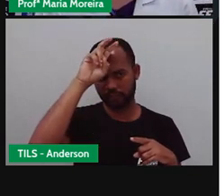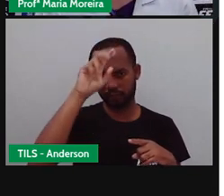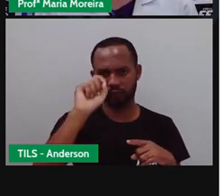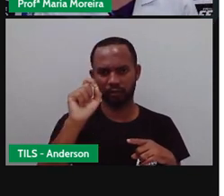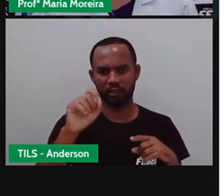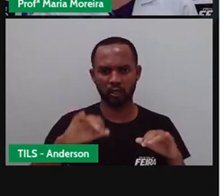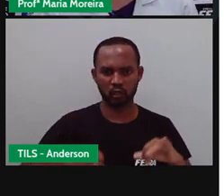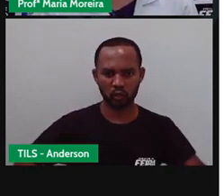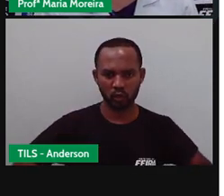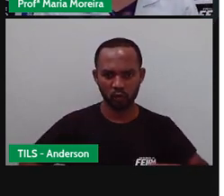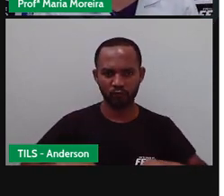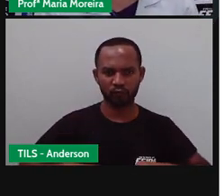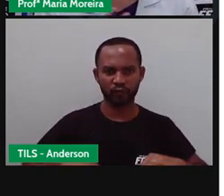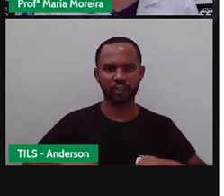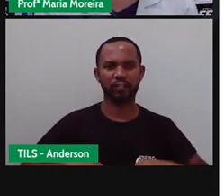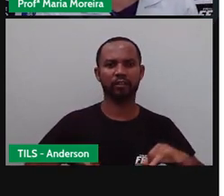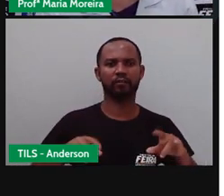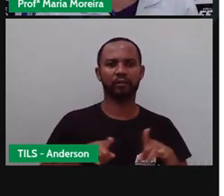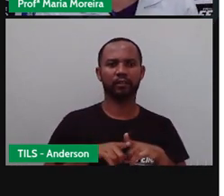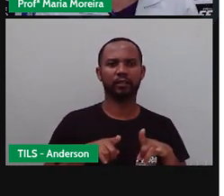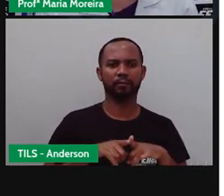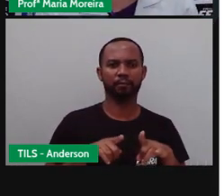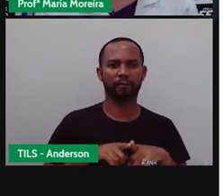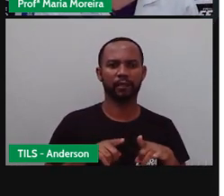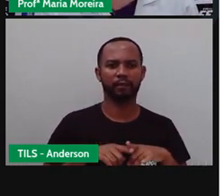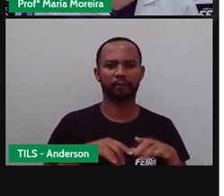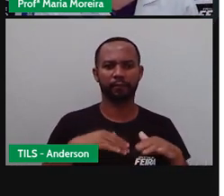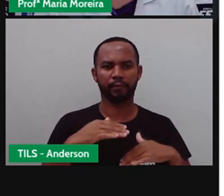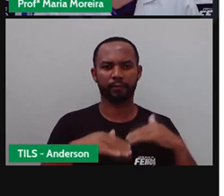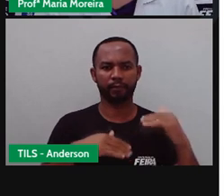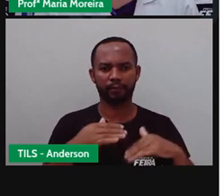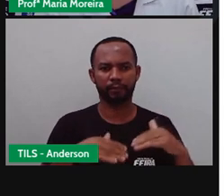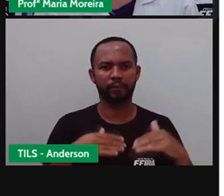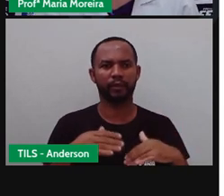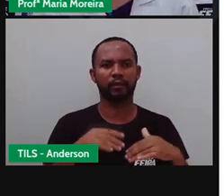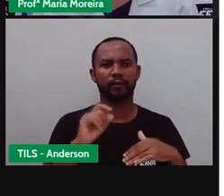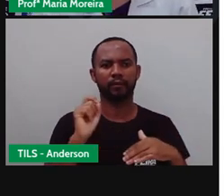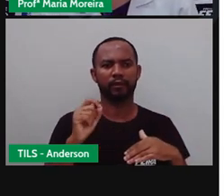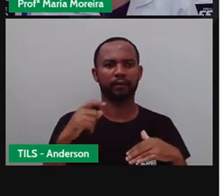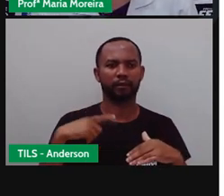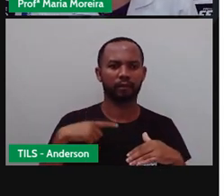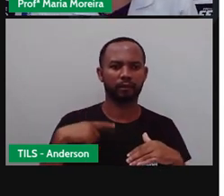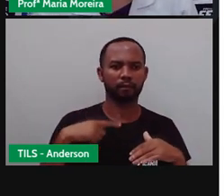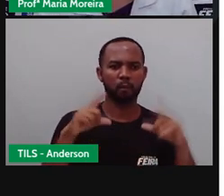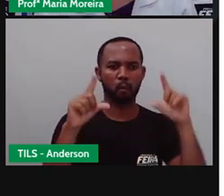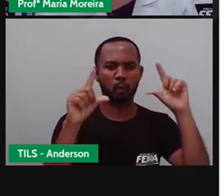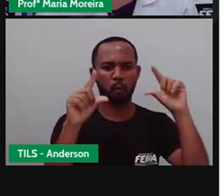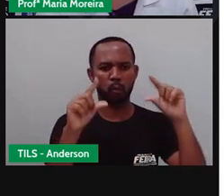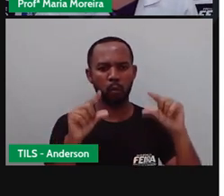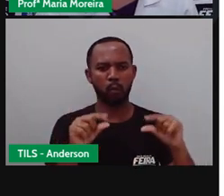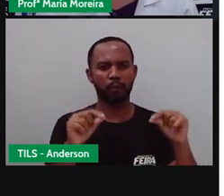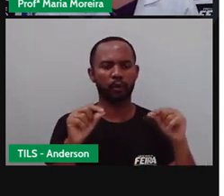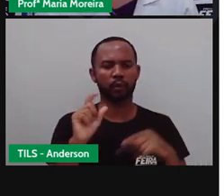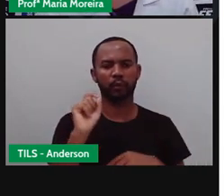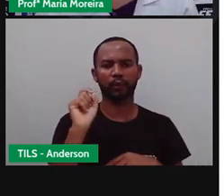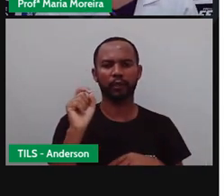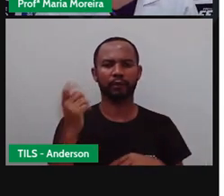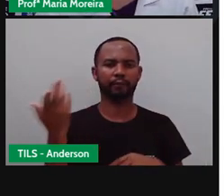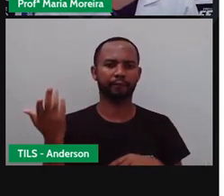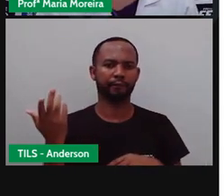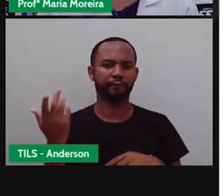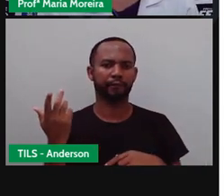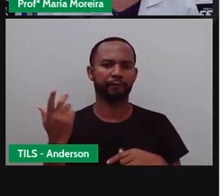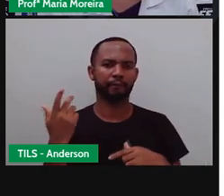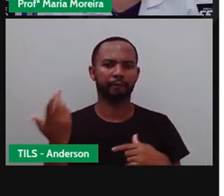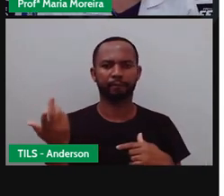risco de extinção, ou até já entrando em extinção, né, teríamos poucas possibilidades de existência. Então,